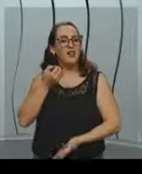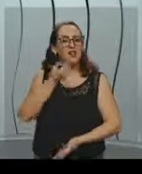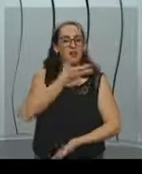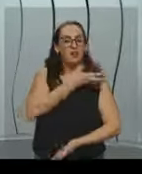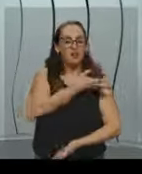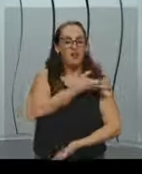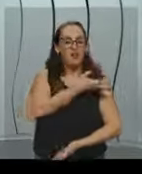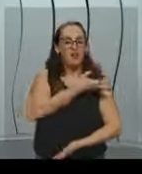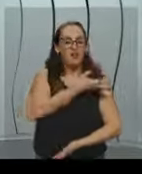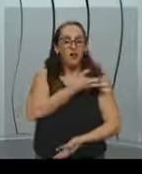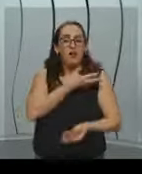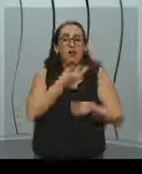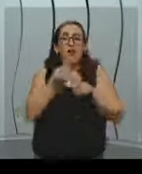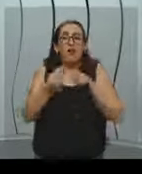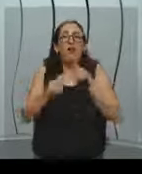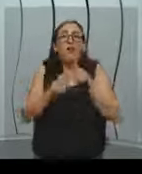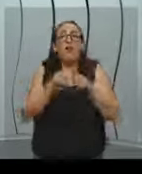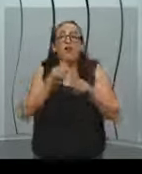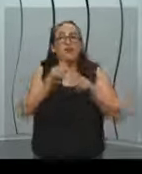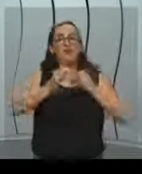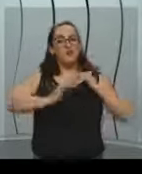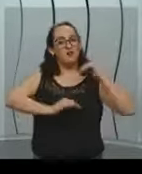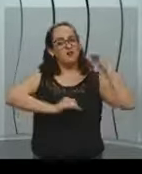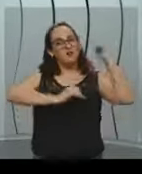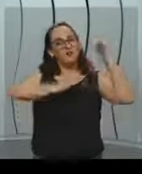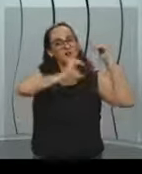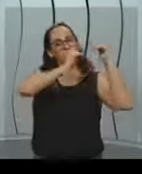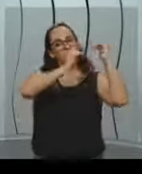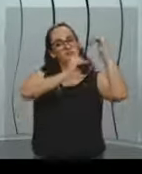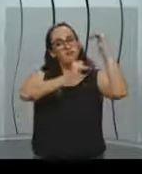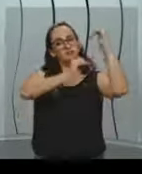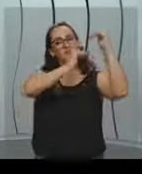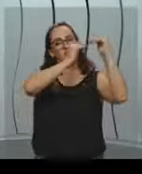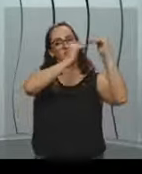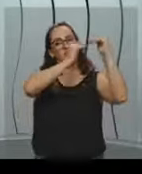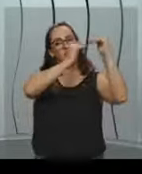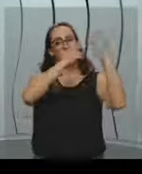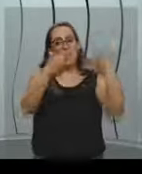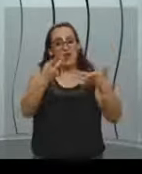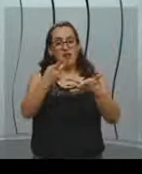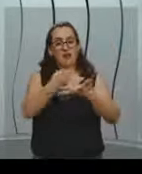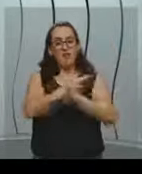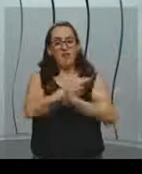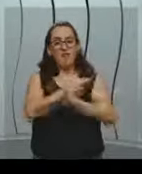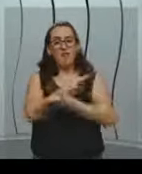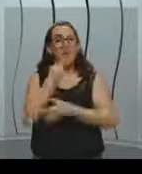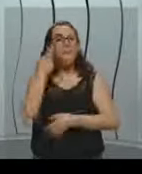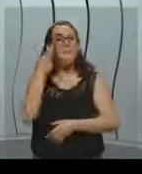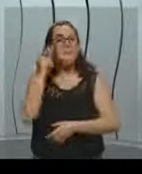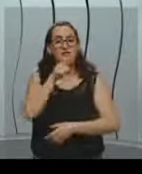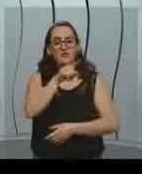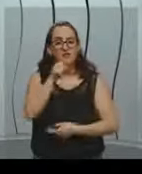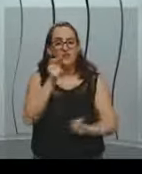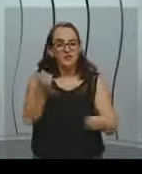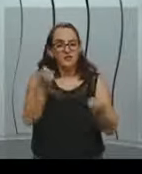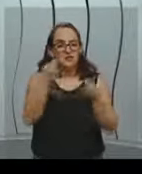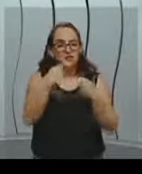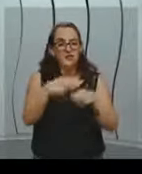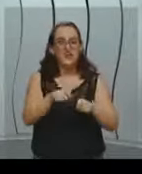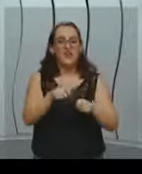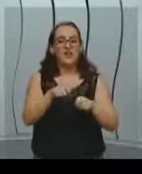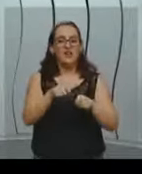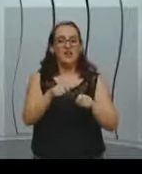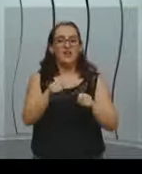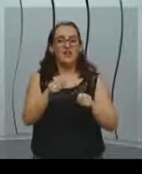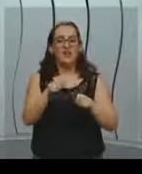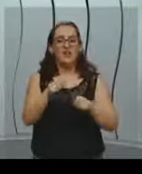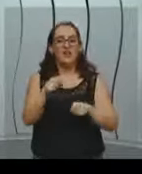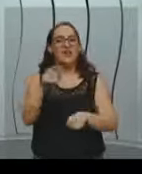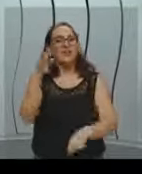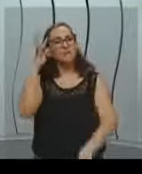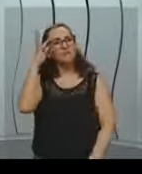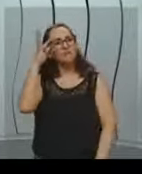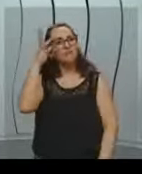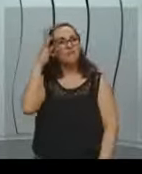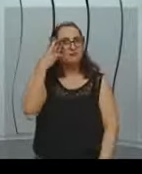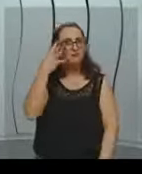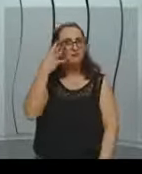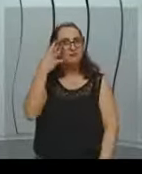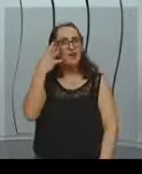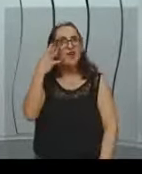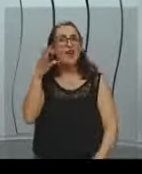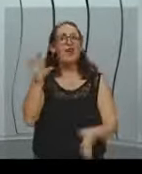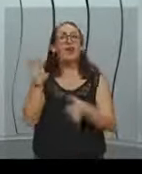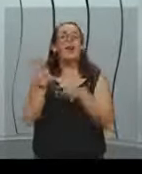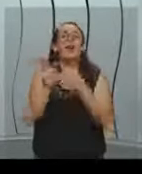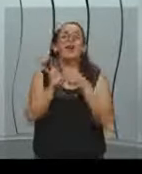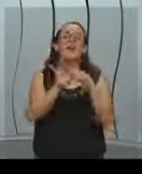como que esse desenvolvimento se deu para que na hora vocês consigam fazer essas associações corretas.